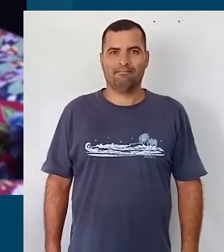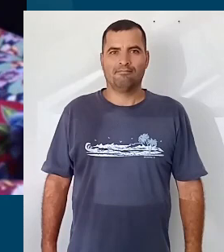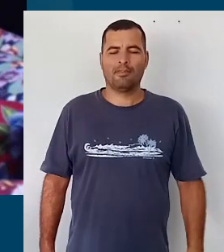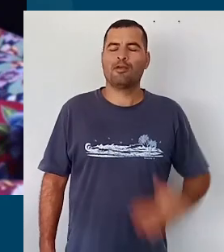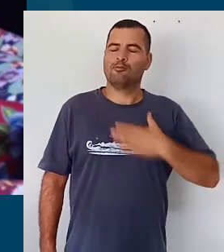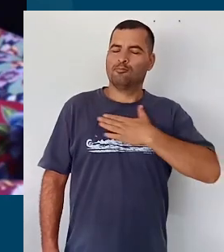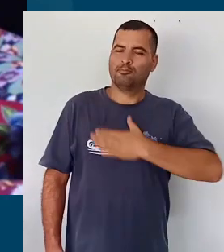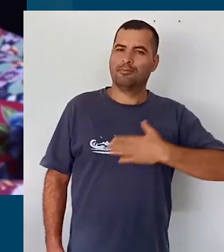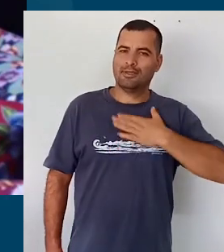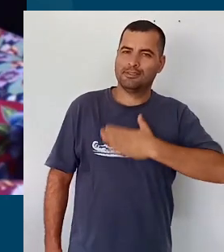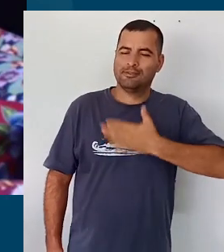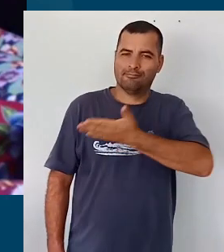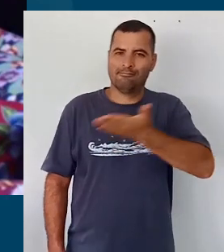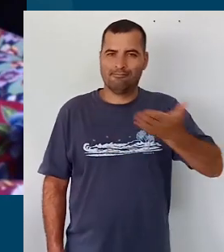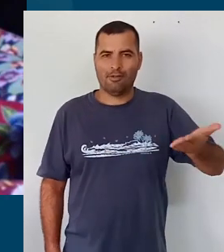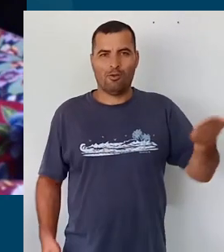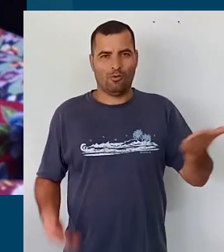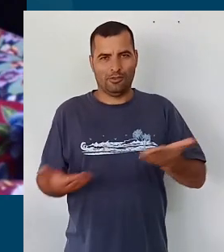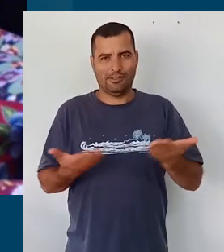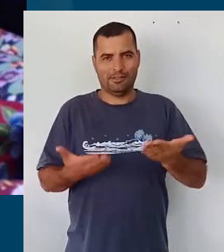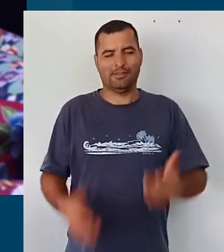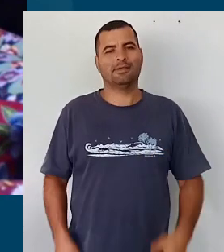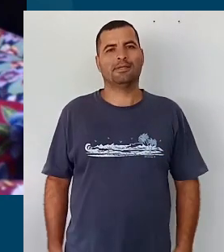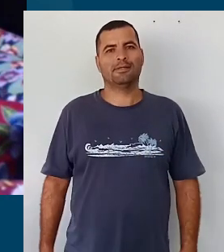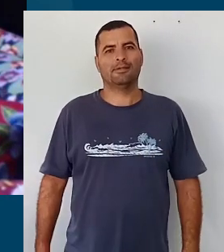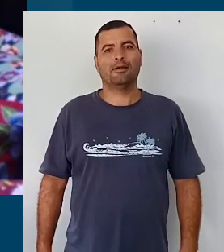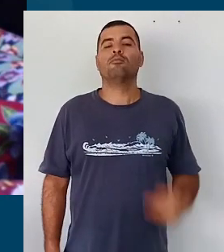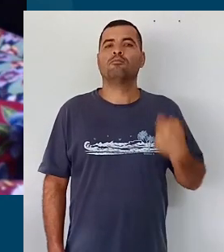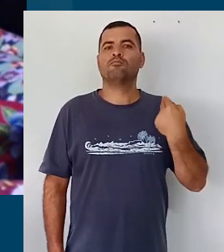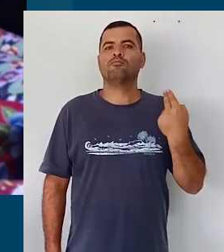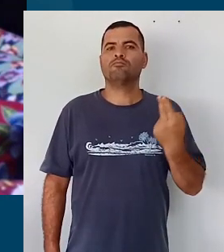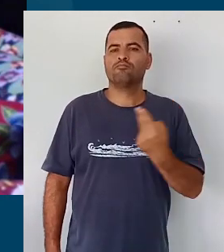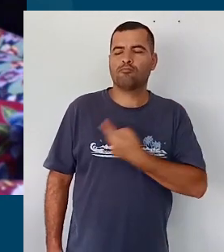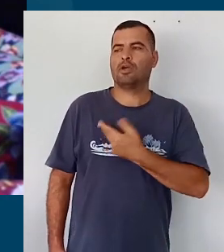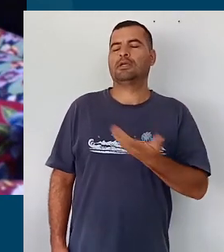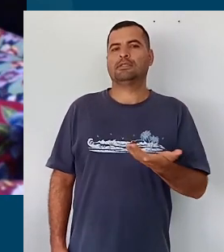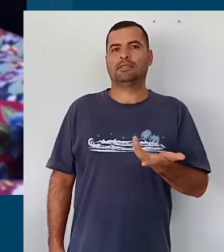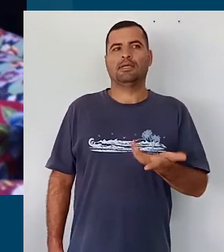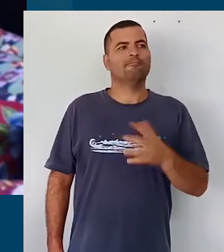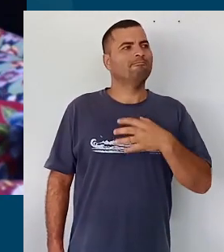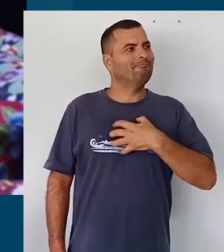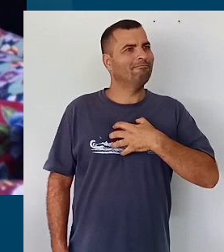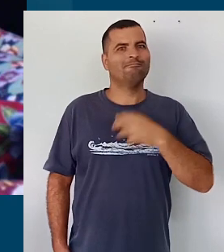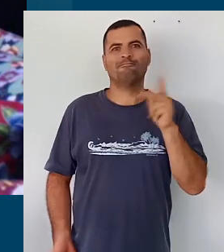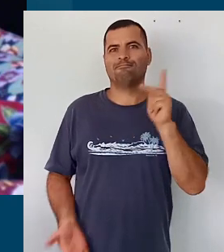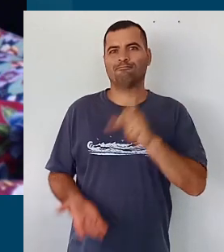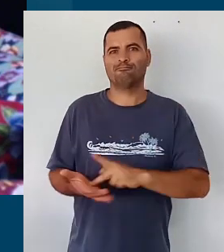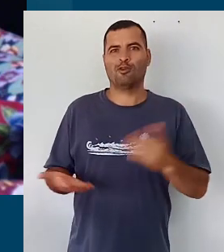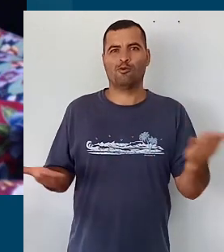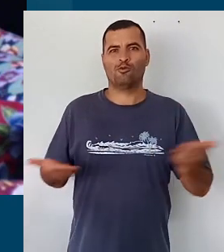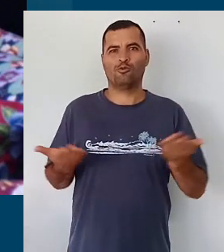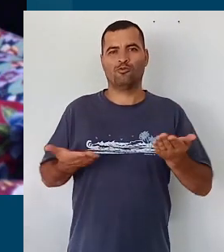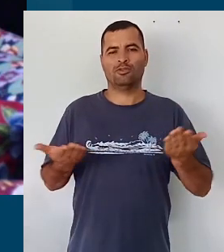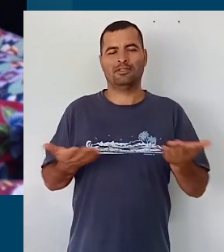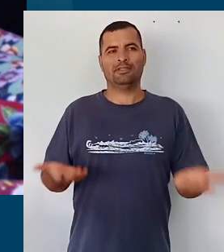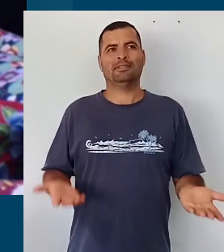É um prazer estar com vocês aqui hoje. Nós, realmente, hoje estamos,